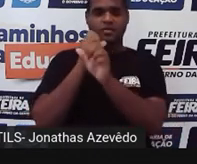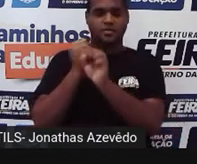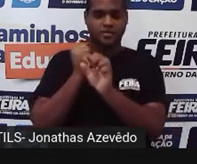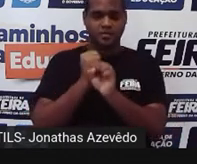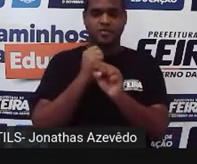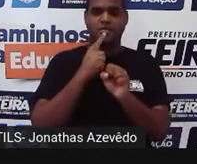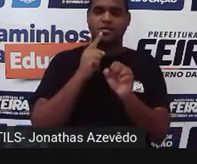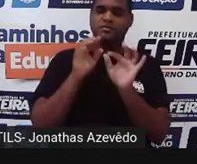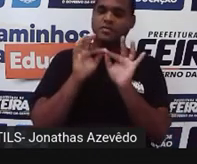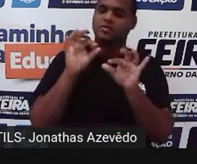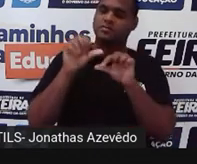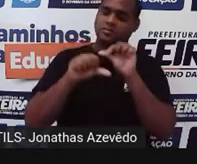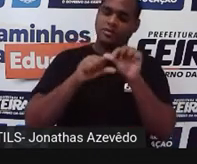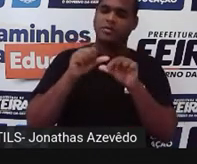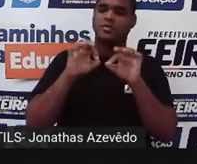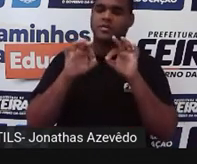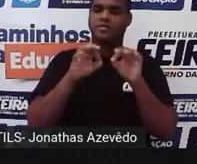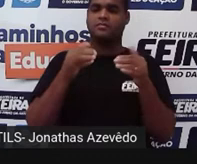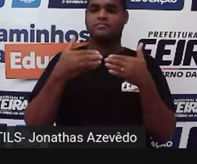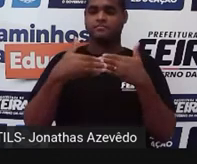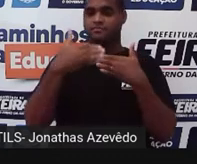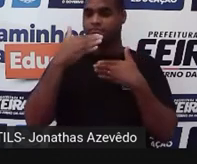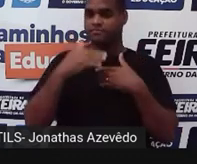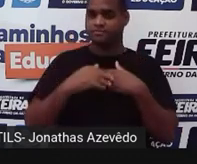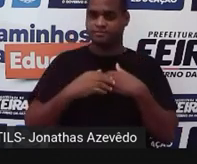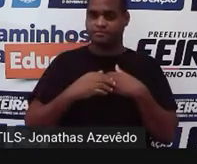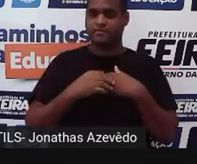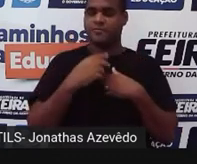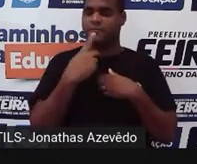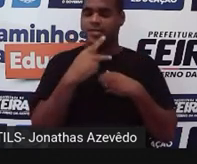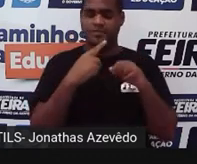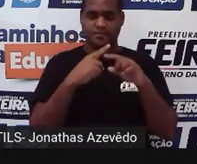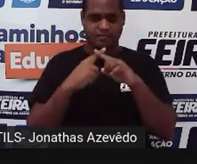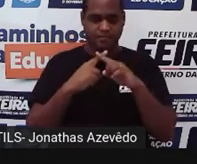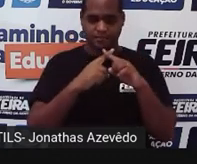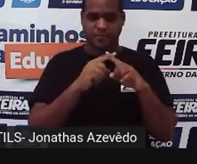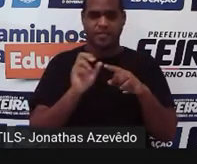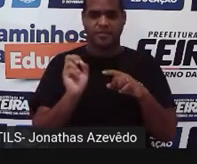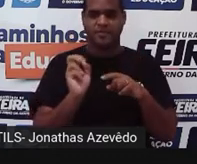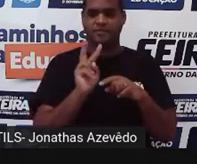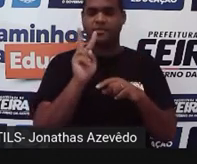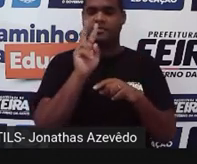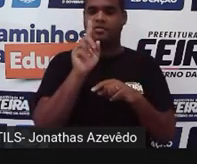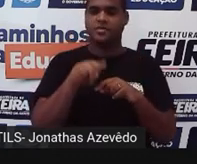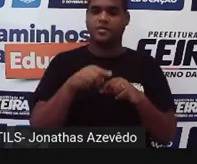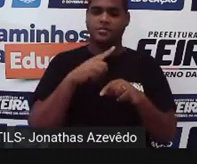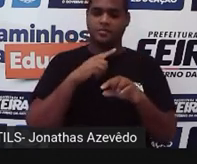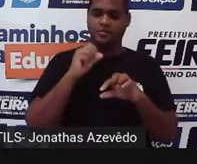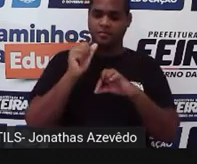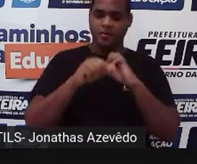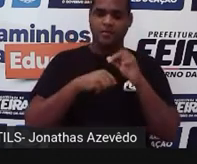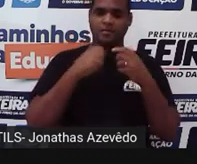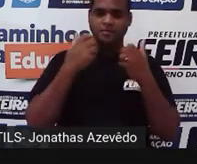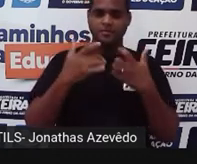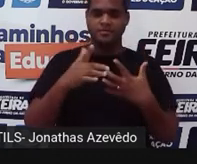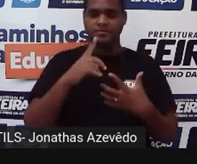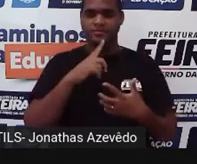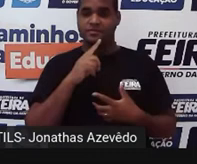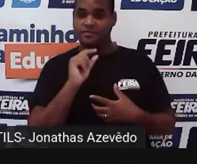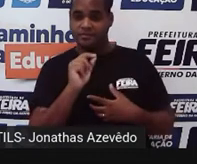ponderada daí multiplica os valores pelos seus pesos